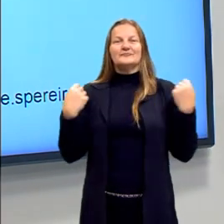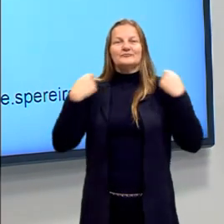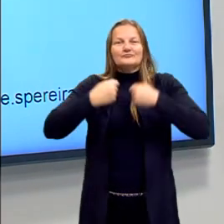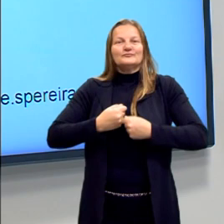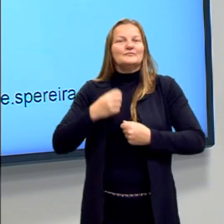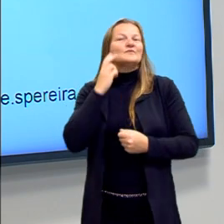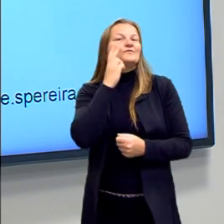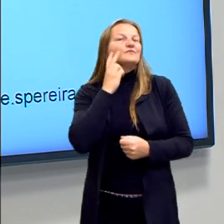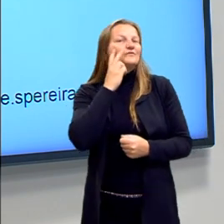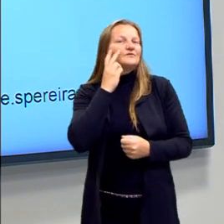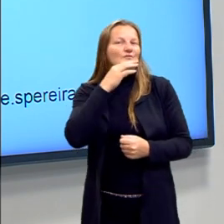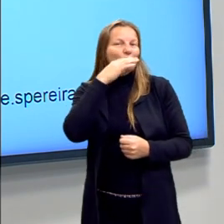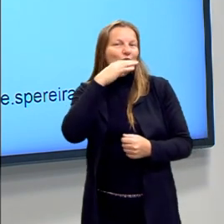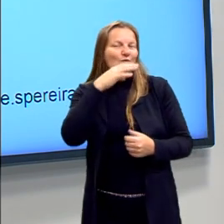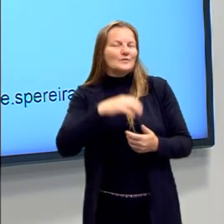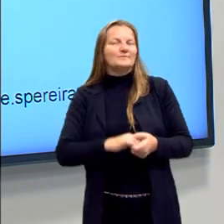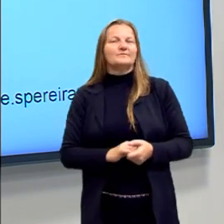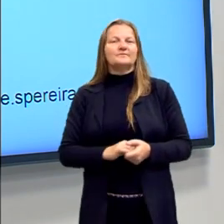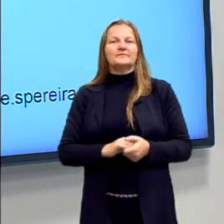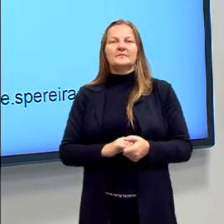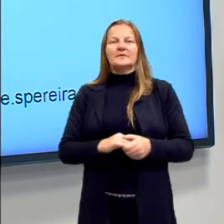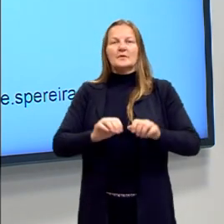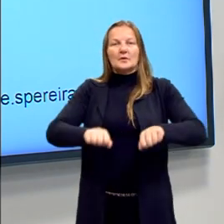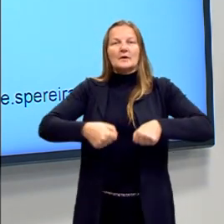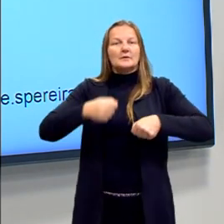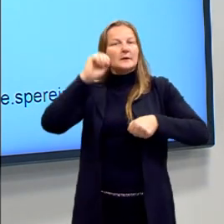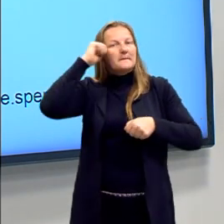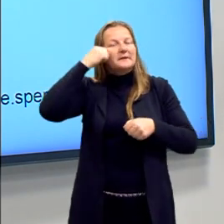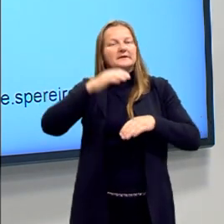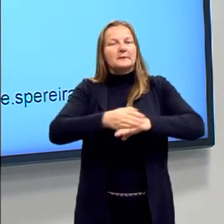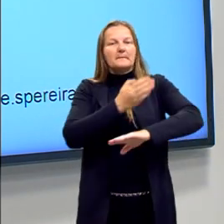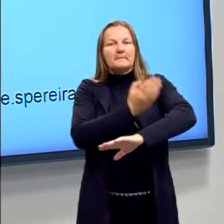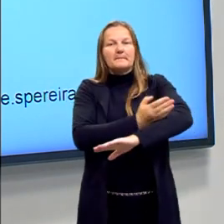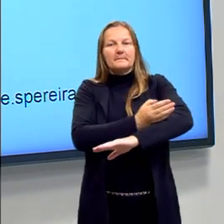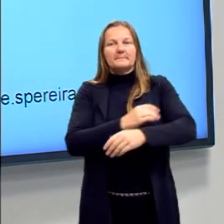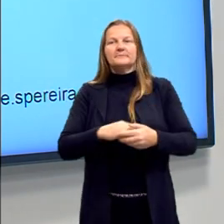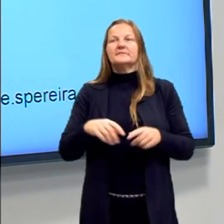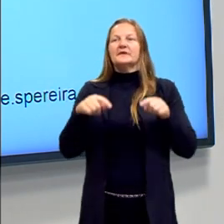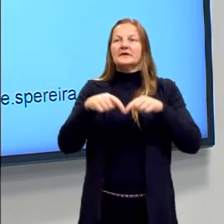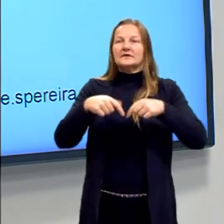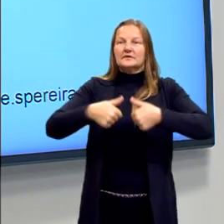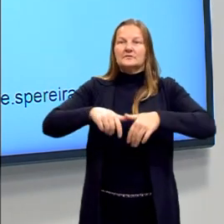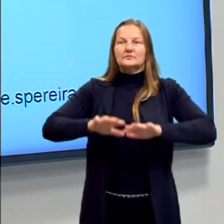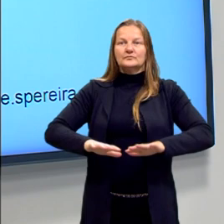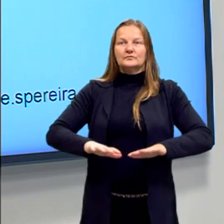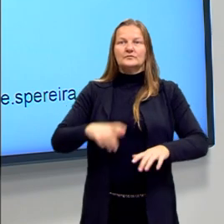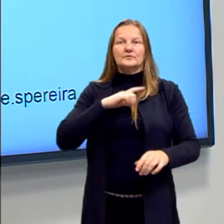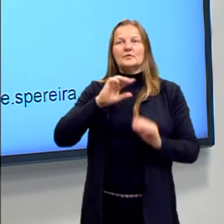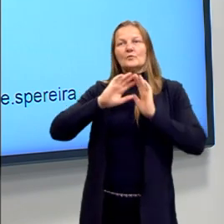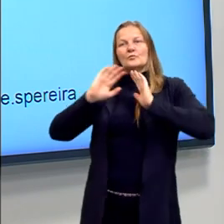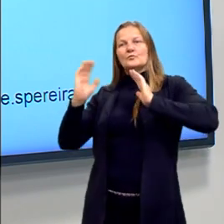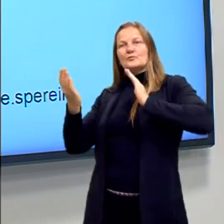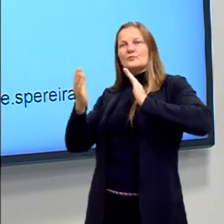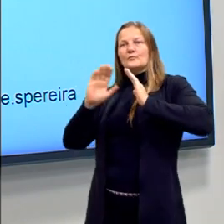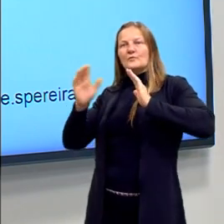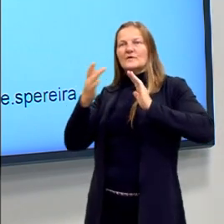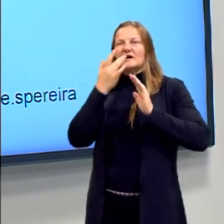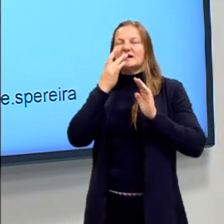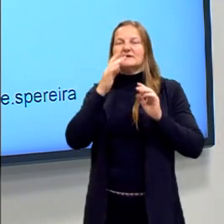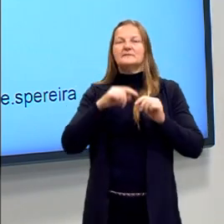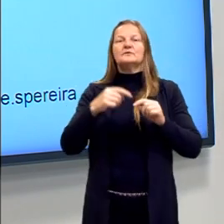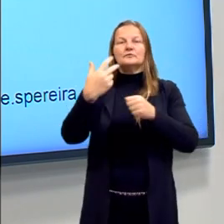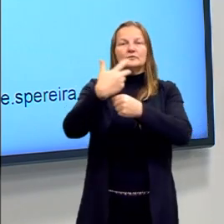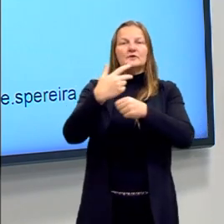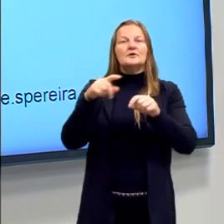casaco de cor vinho. Estou vestindo uma calça preta e botas. Aqui no estúdio nós temos um longo painel branco, monitores